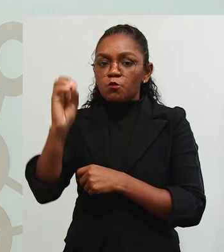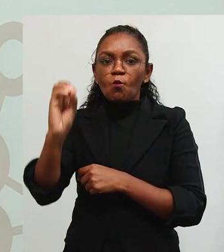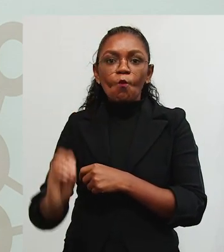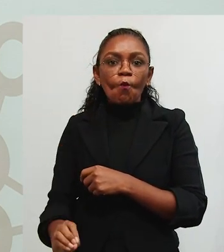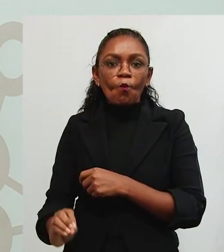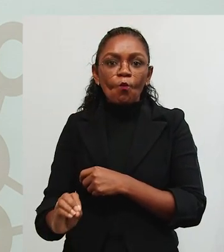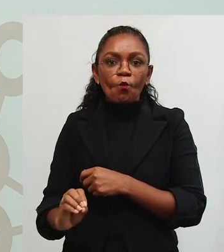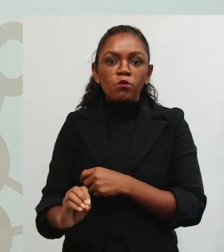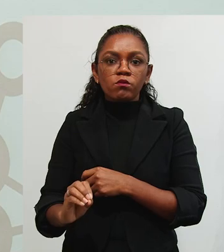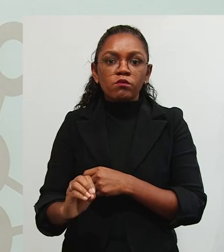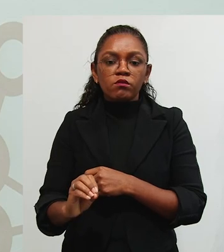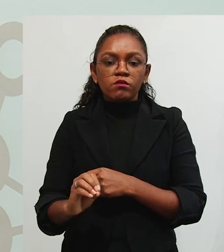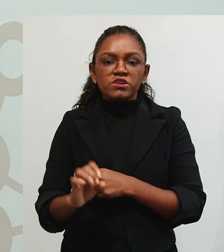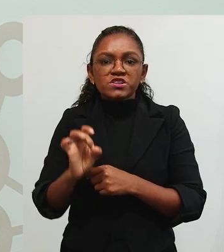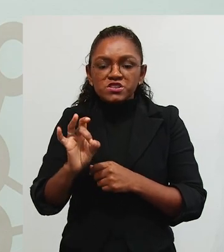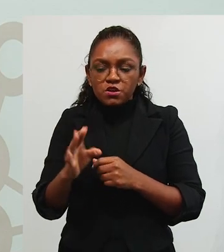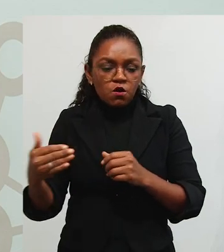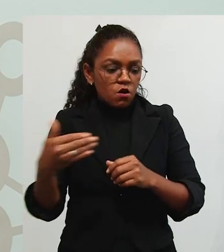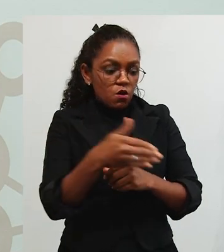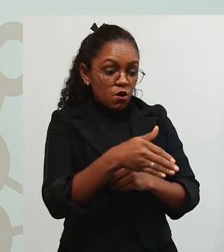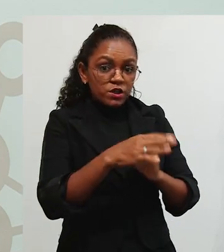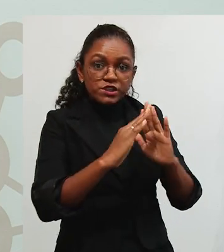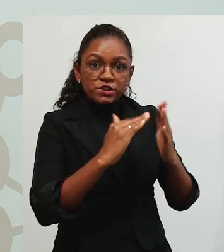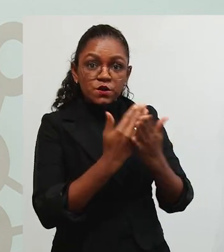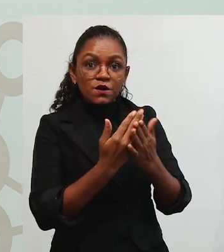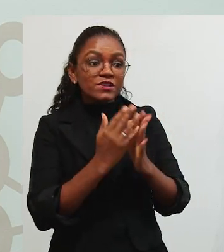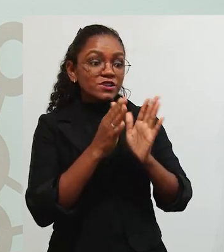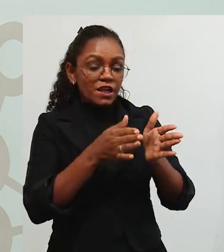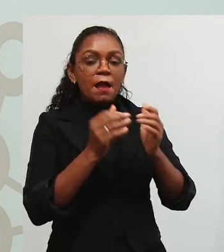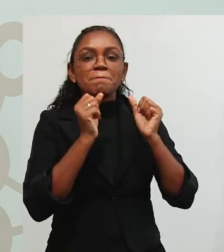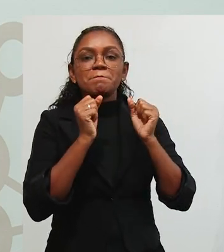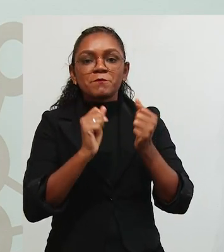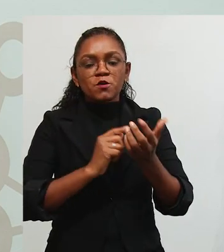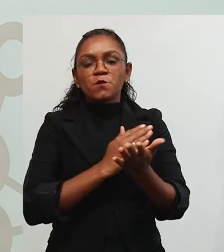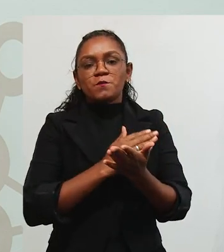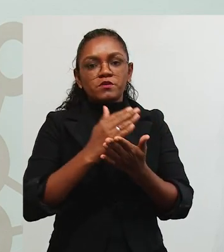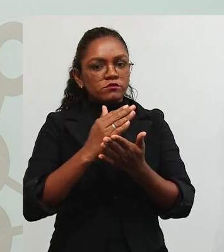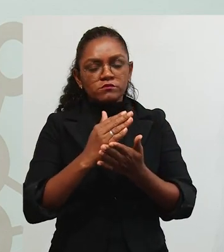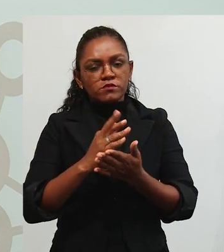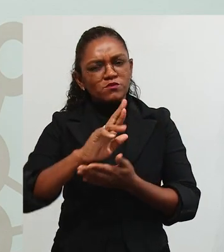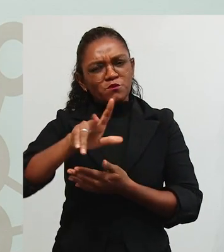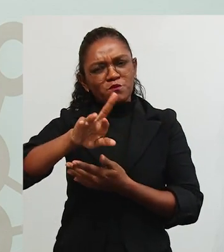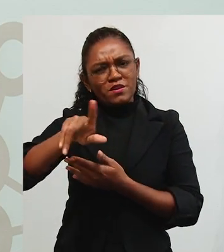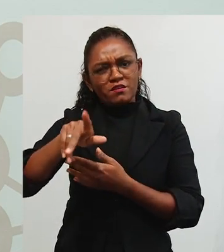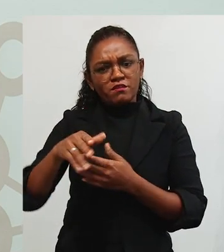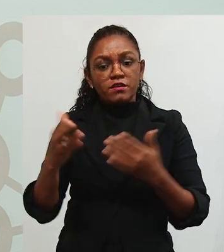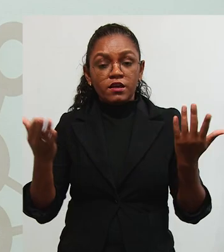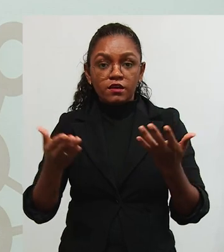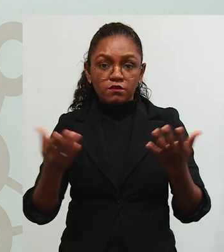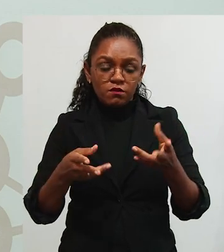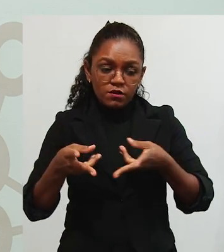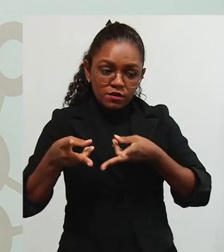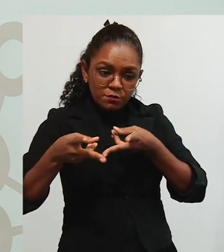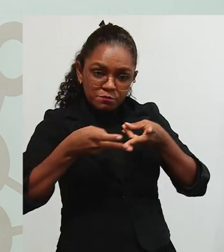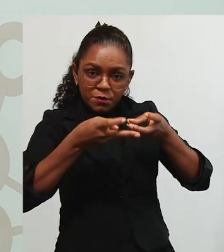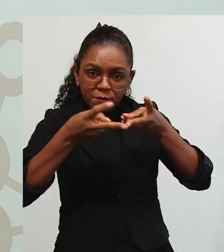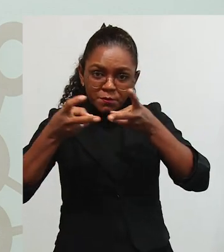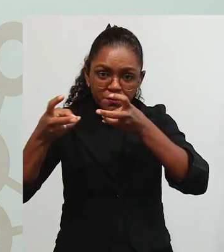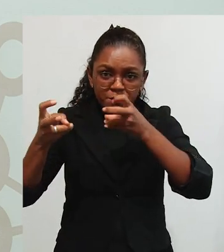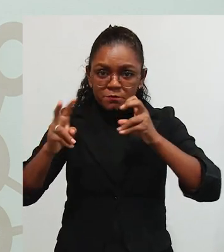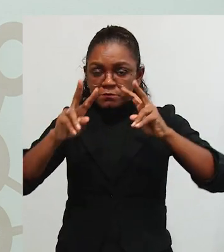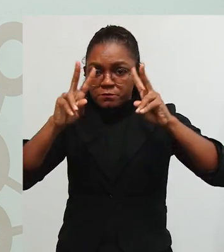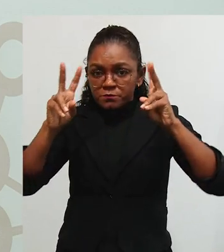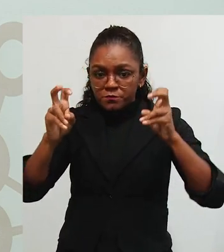página em branco, uma folha em branco, que vai ser escrita a partir do momento que ela entra na escola. Então, essas concepções que a gente vai estudar agora,